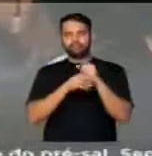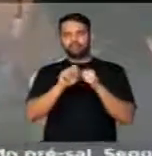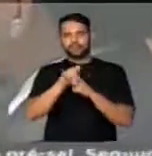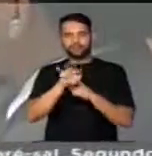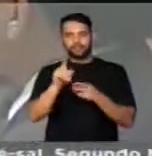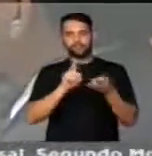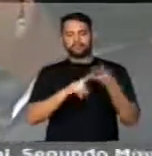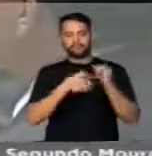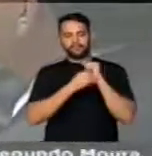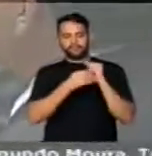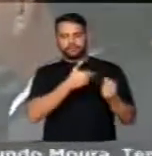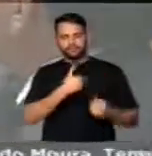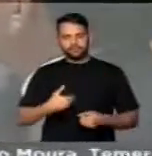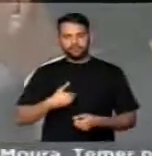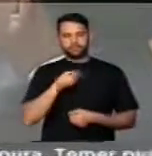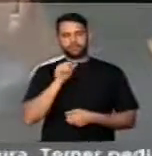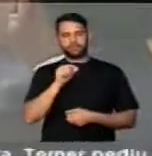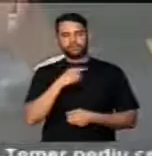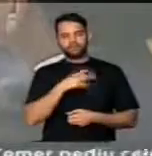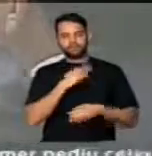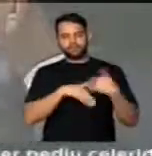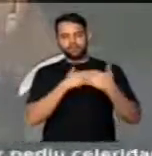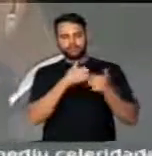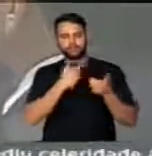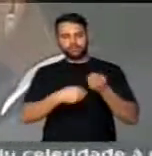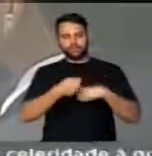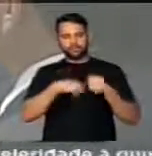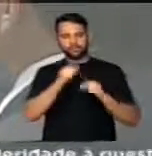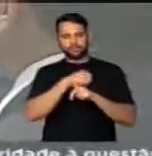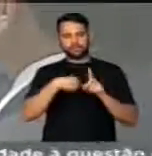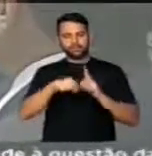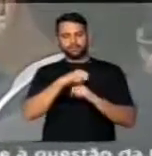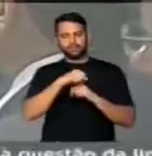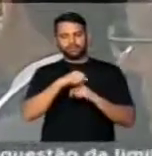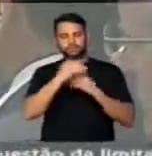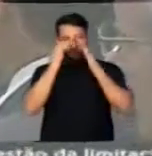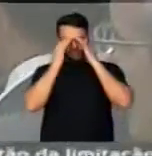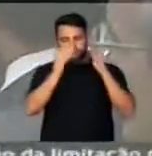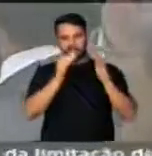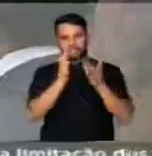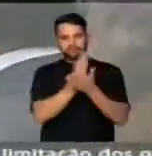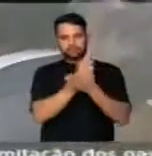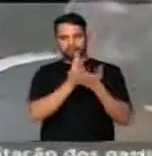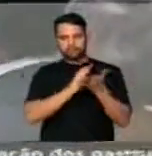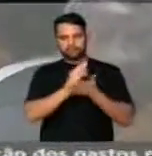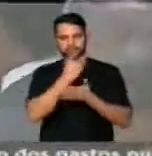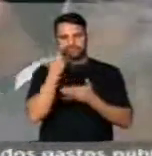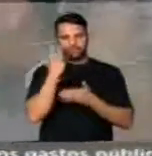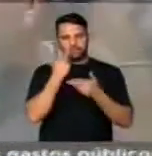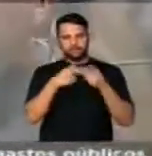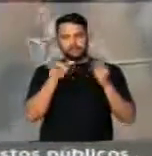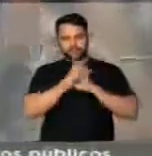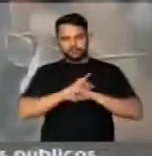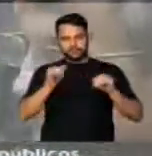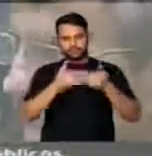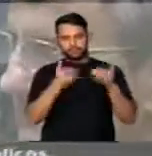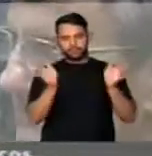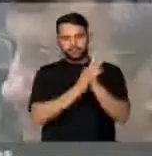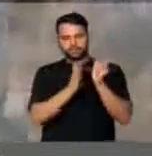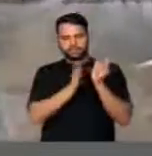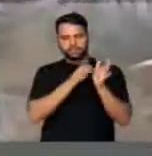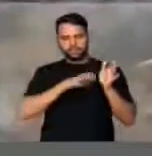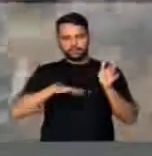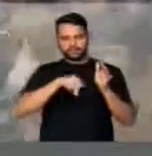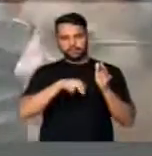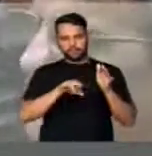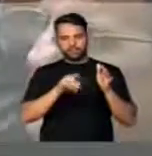sustentabilidade, segurança pública e desenvolvimento econômico e social com respeito aos recursos naturais. Então, vou fazer o registro. Parabéns à